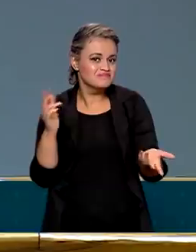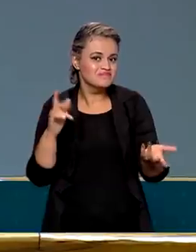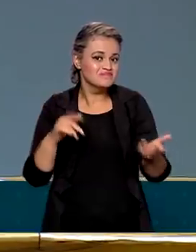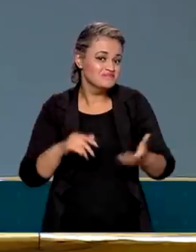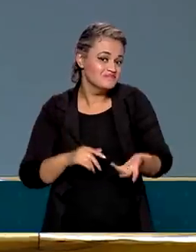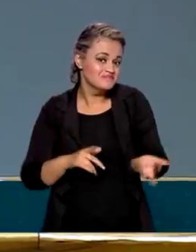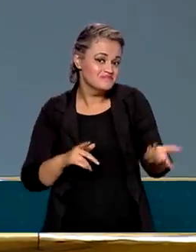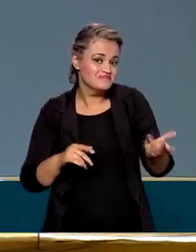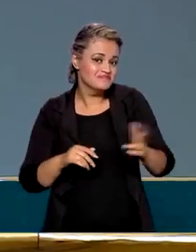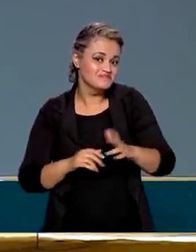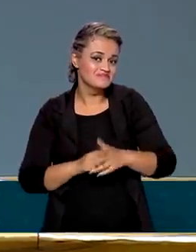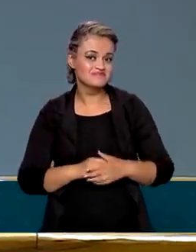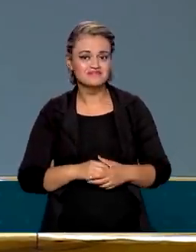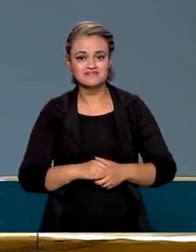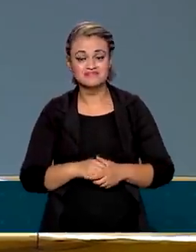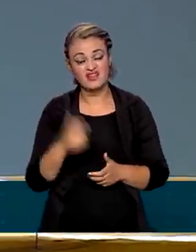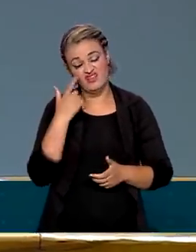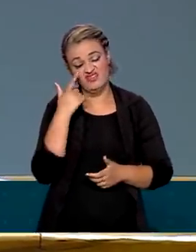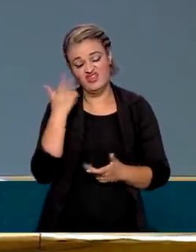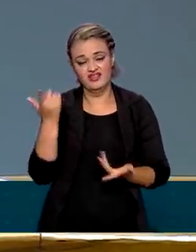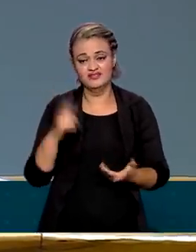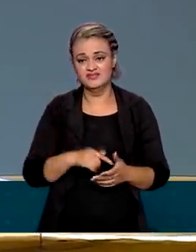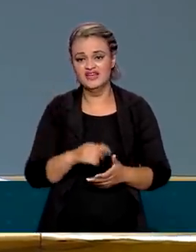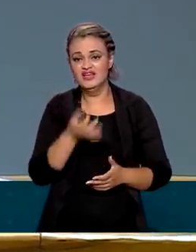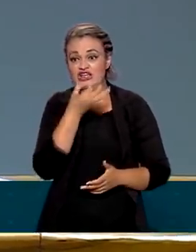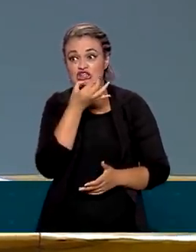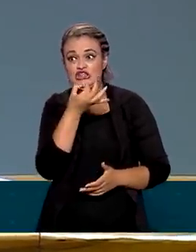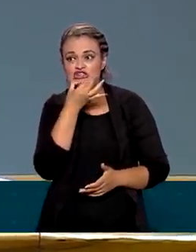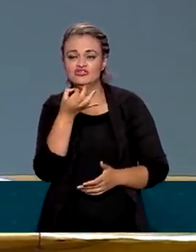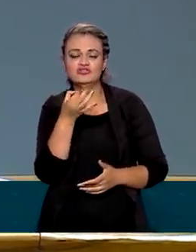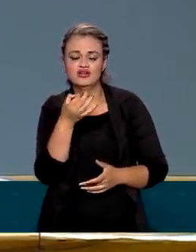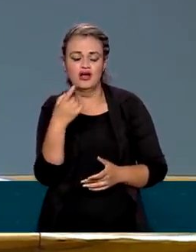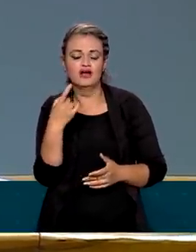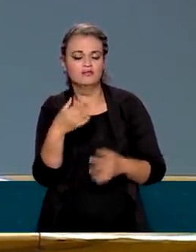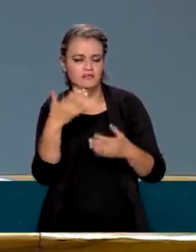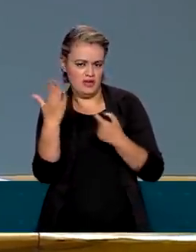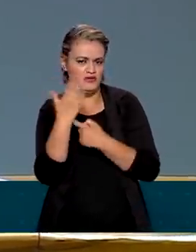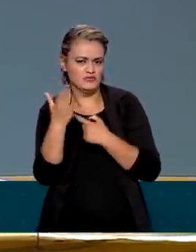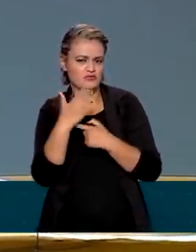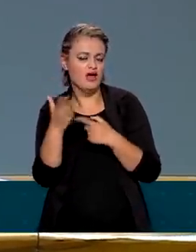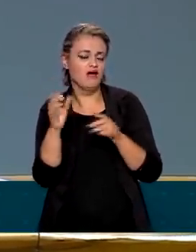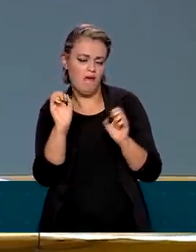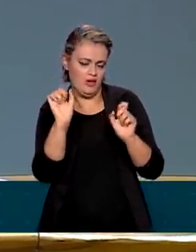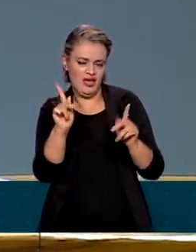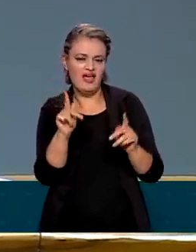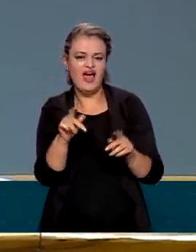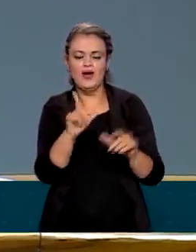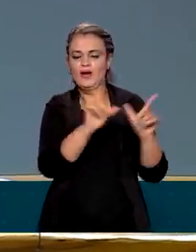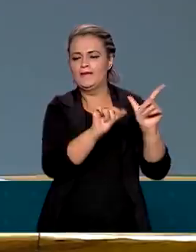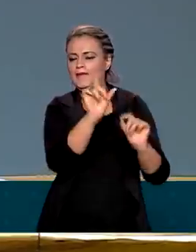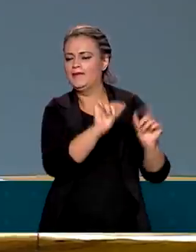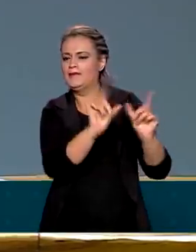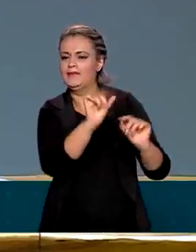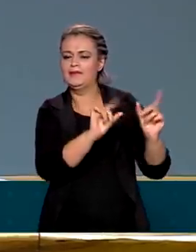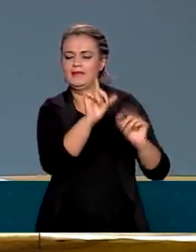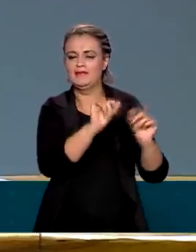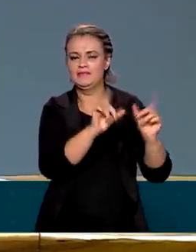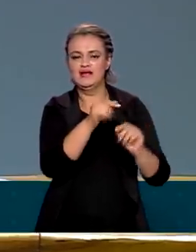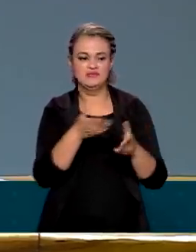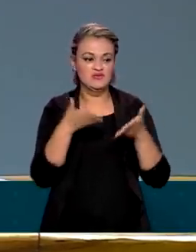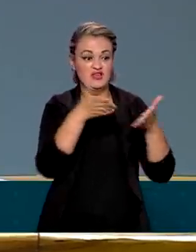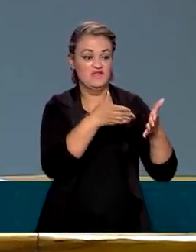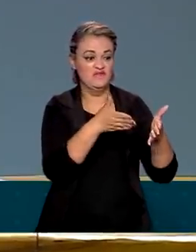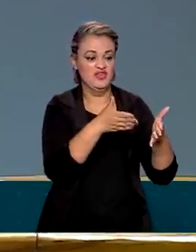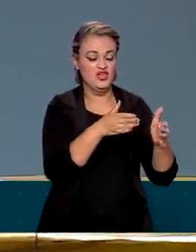Então, tem que ver, críticas construtivas, nós estamos abertos. Críticas são narrativas políticas de gente que passou por aqui e não fez